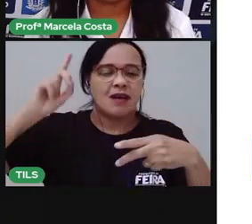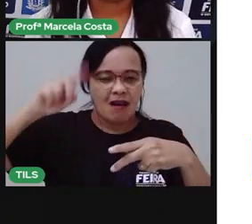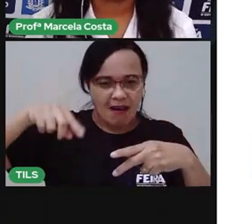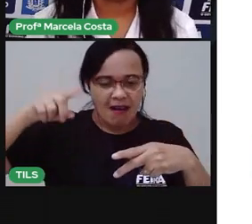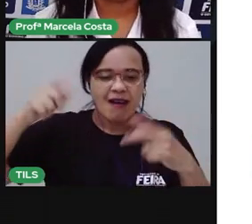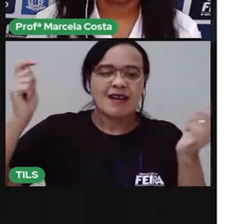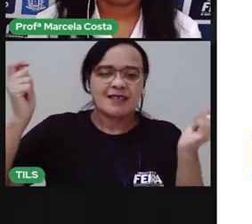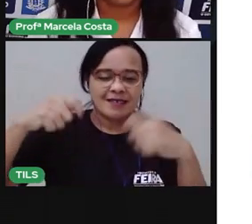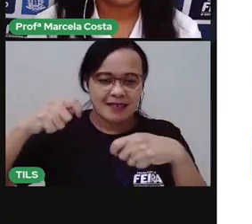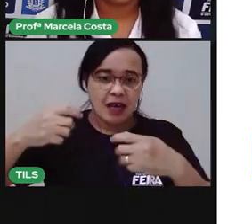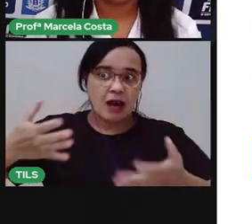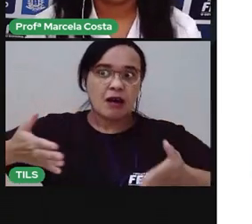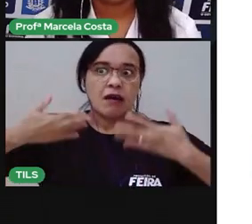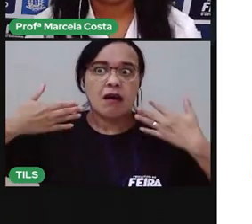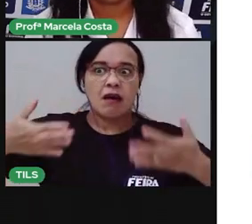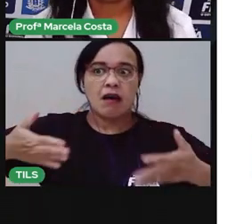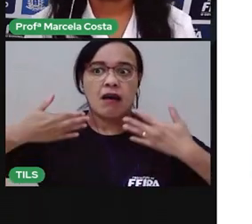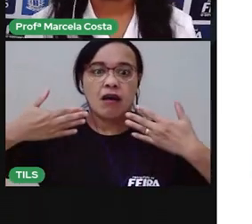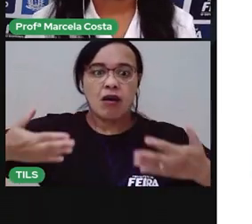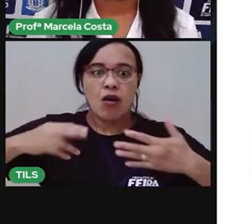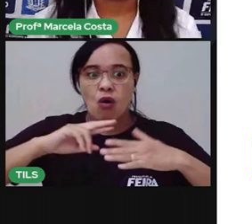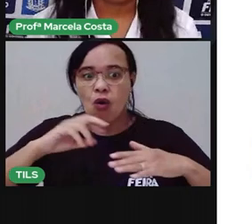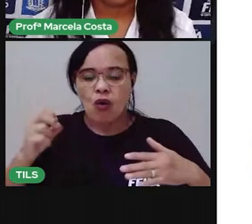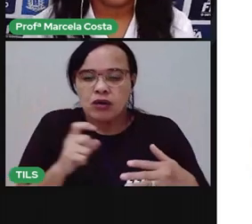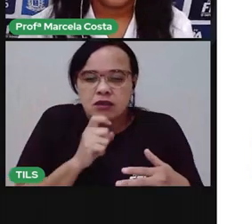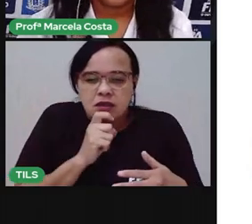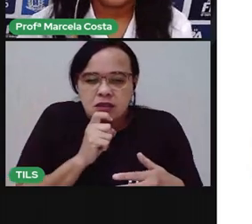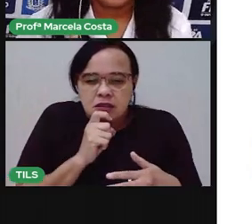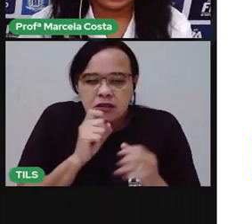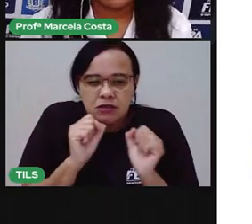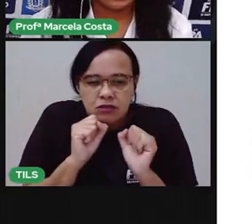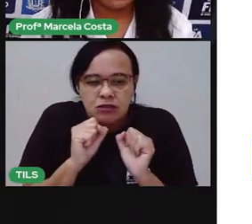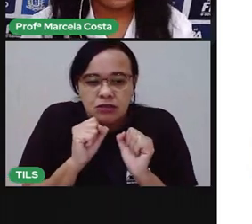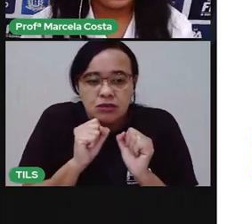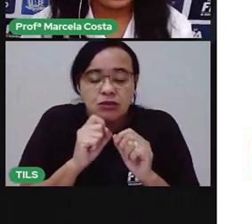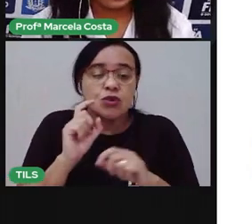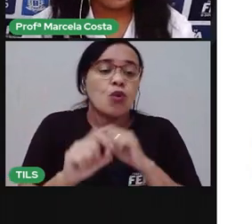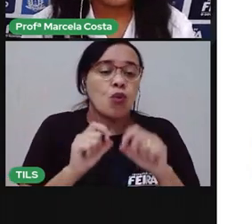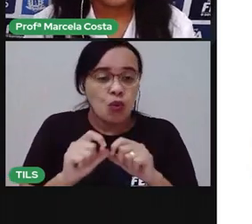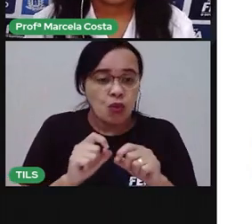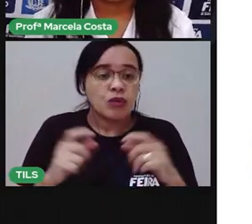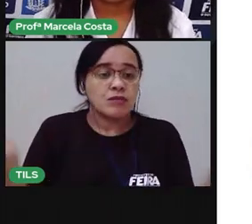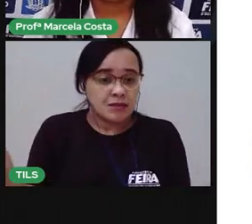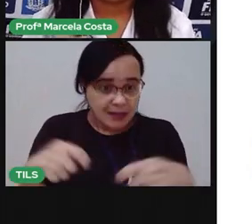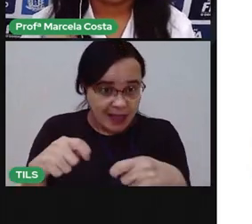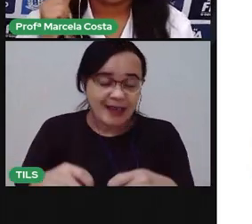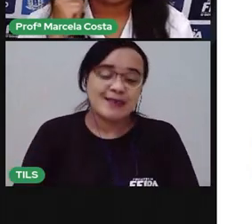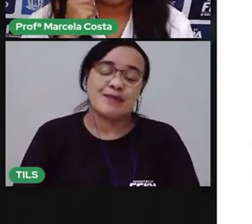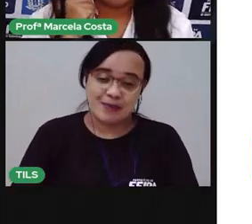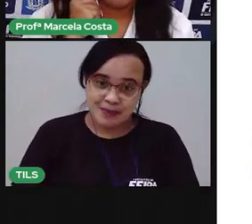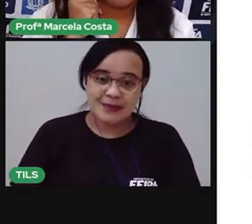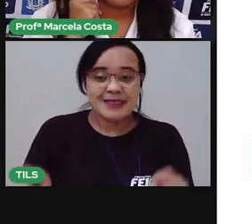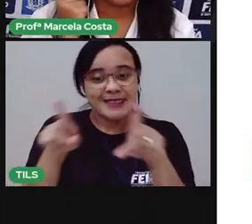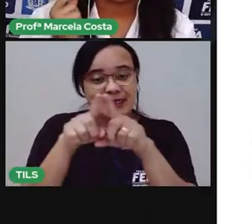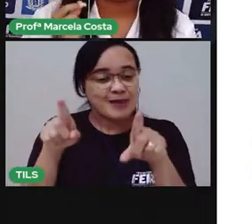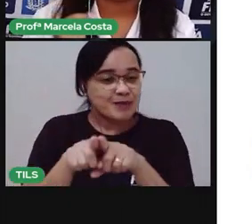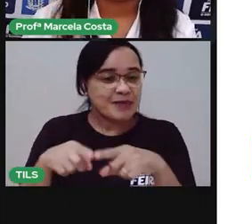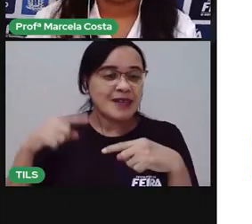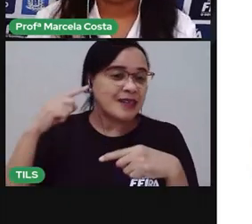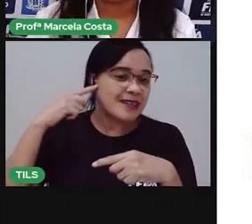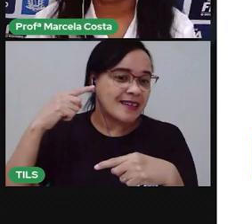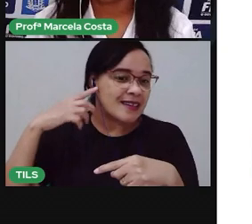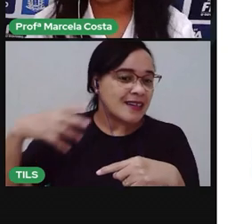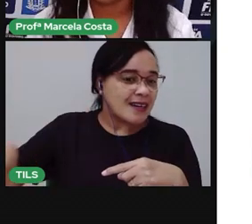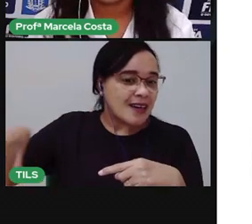sentir calor, sentir frio. também temos a audição, que nos permite ouvir,